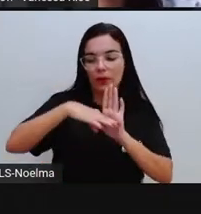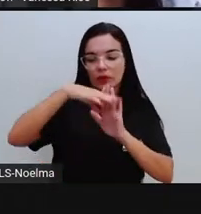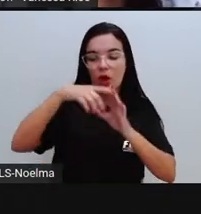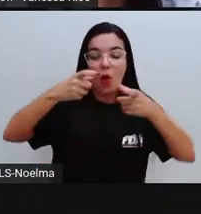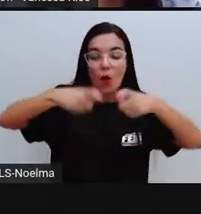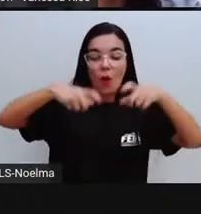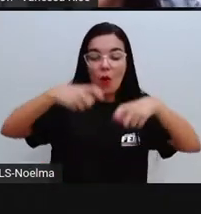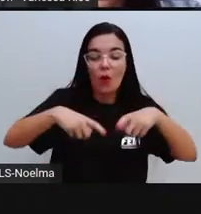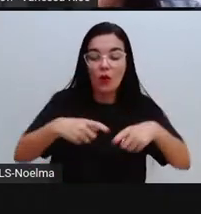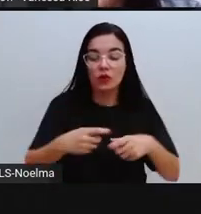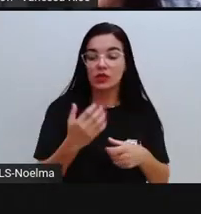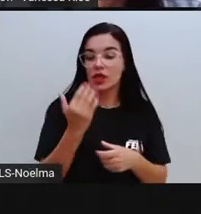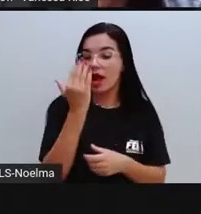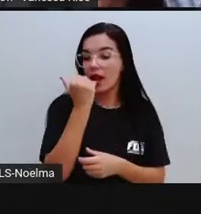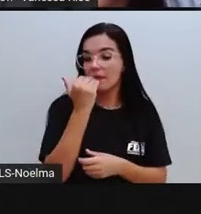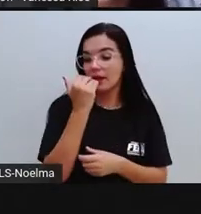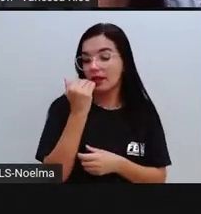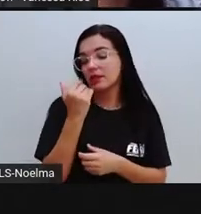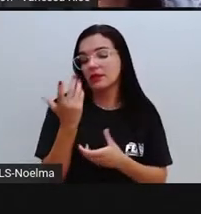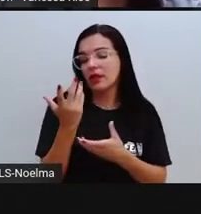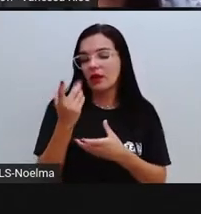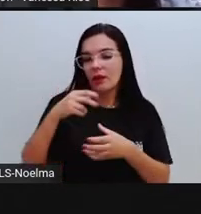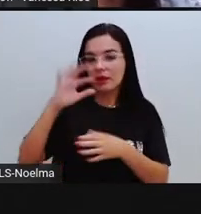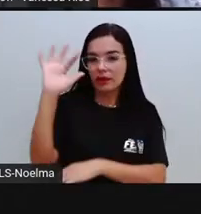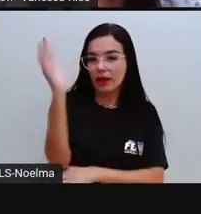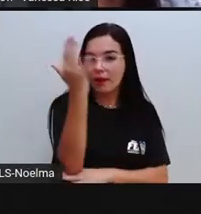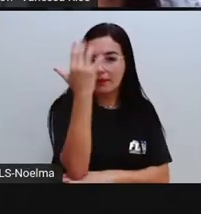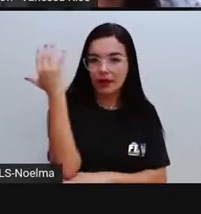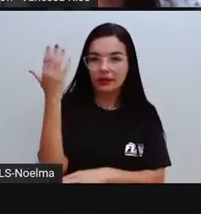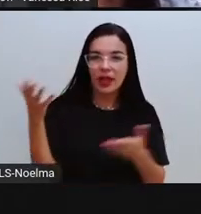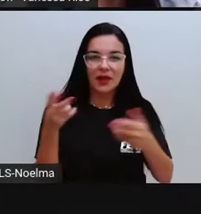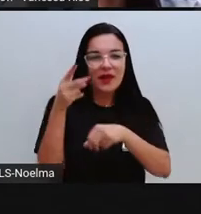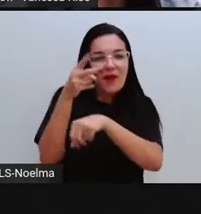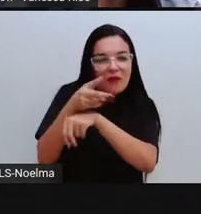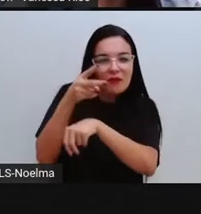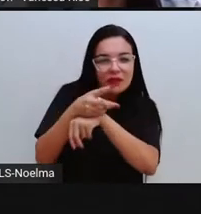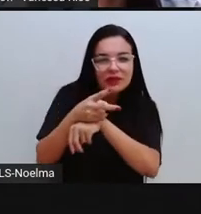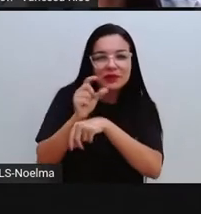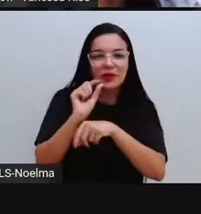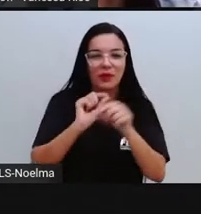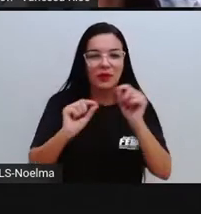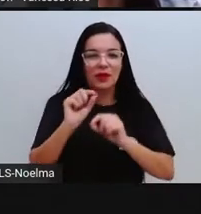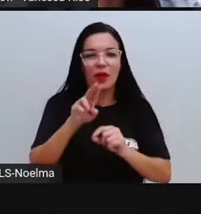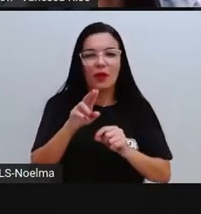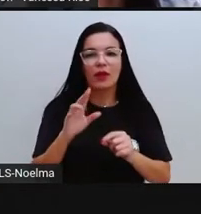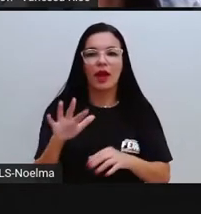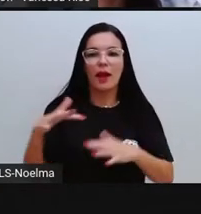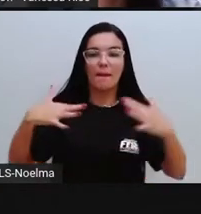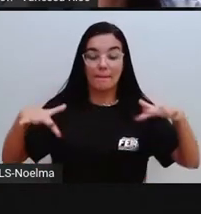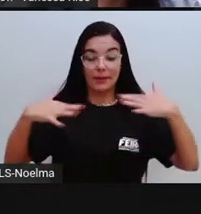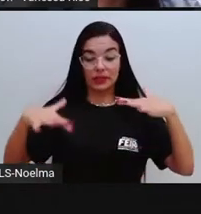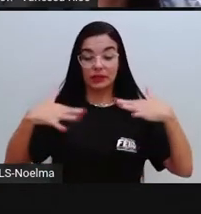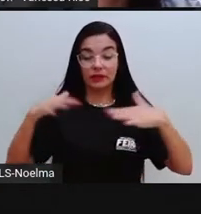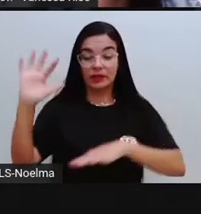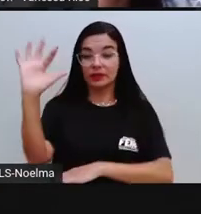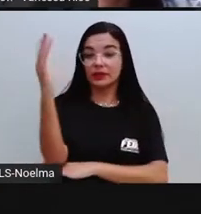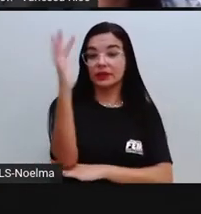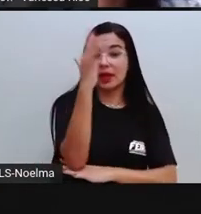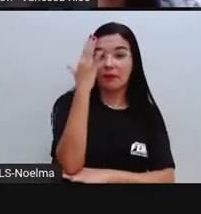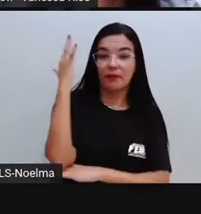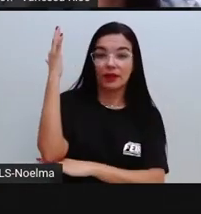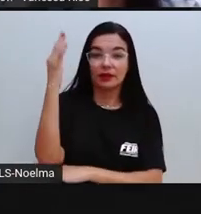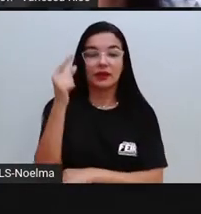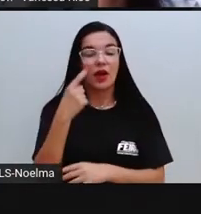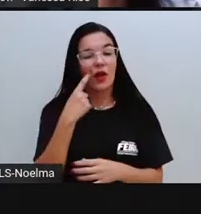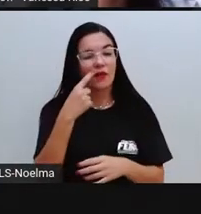plantas se alimentam, a gente vai assistir um vídeo, tá certo? Chamado Manifesto da Planta. Então, ó,